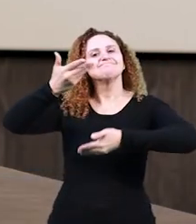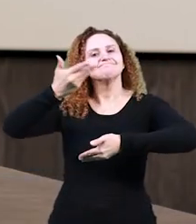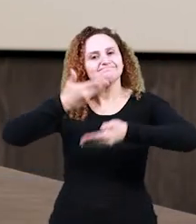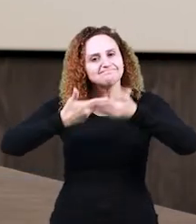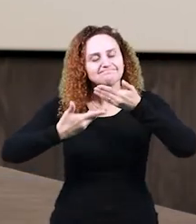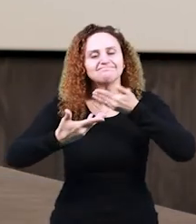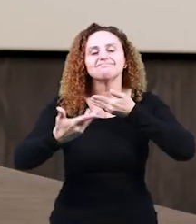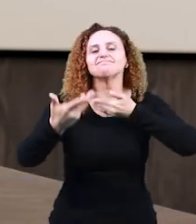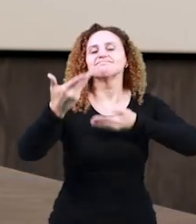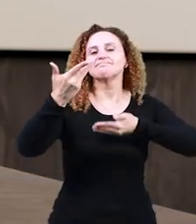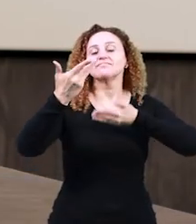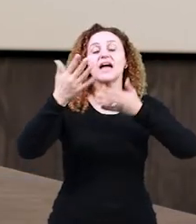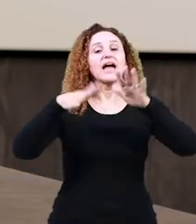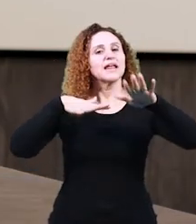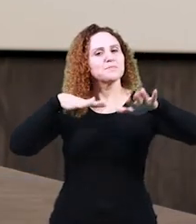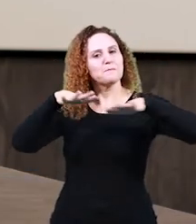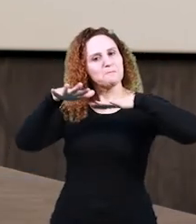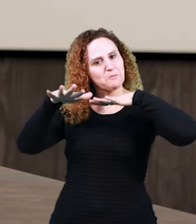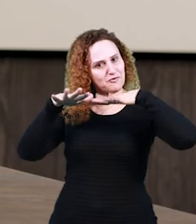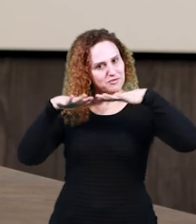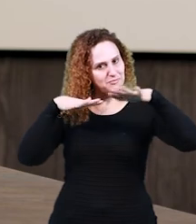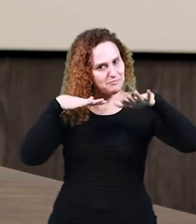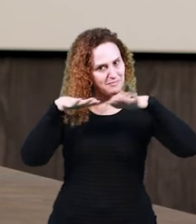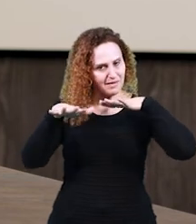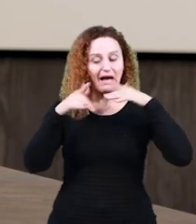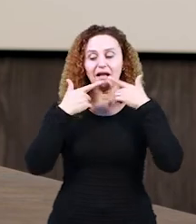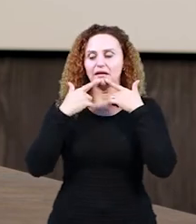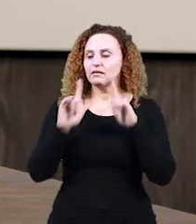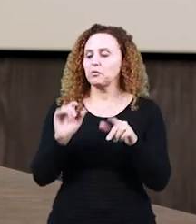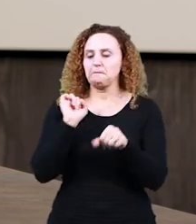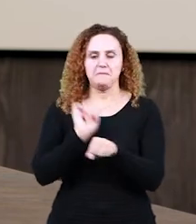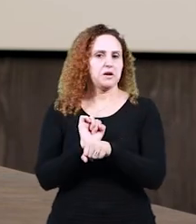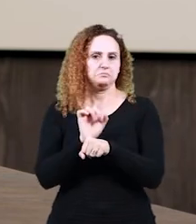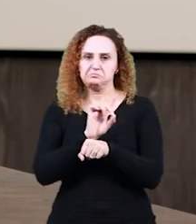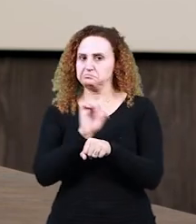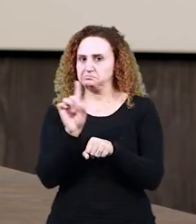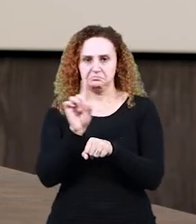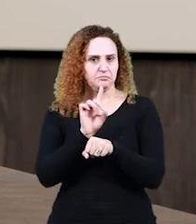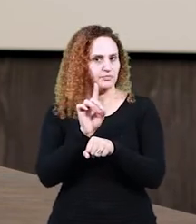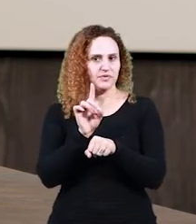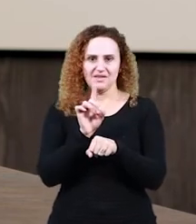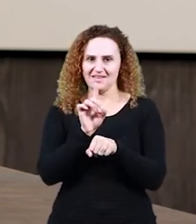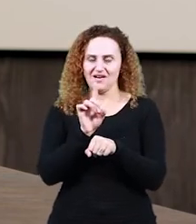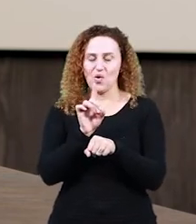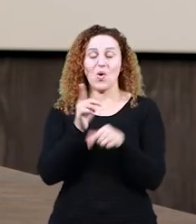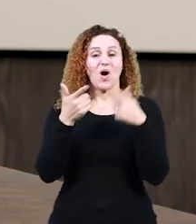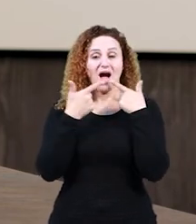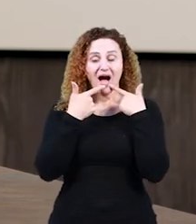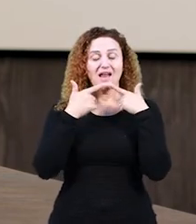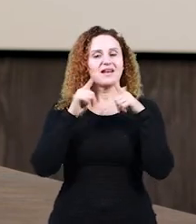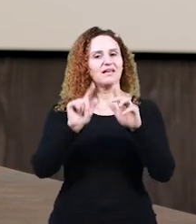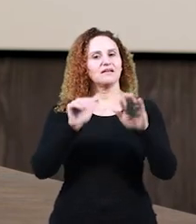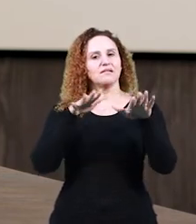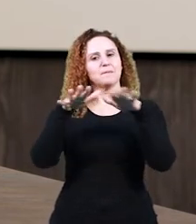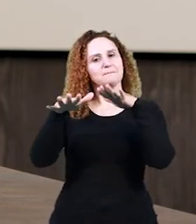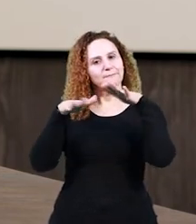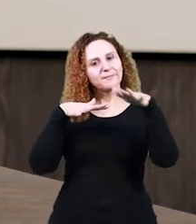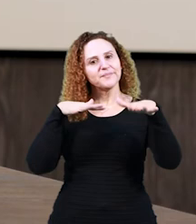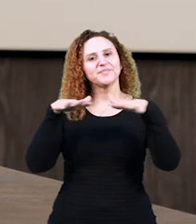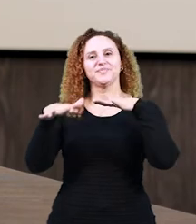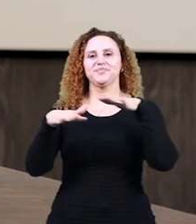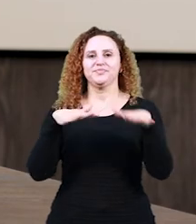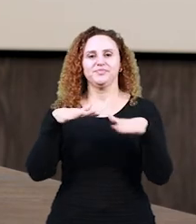uso, ela vai se modificando. Então, ela nunca é estática. A não pode pensar que a língua é estática, né? E quando a gente pensa que a língua não é